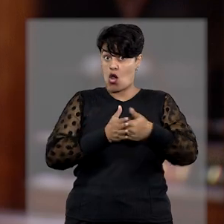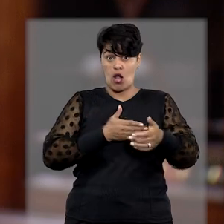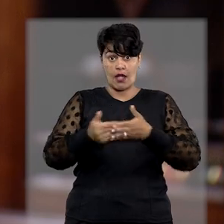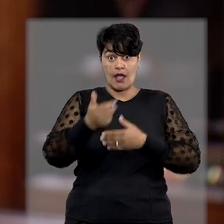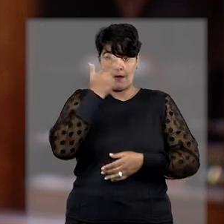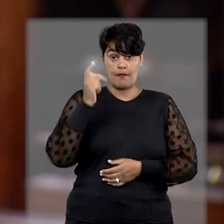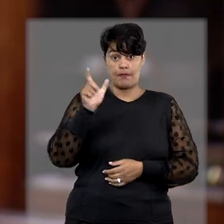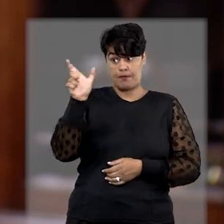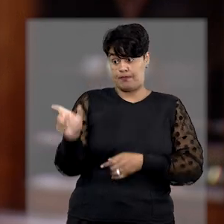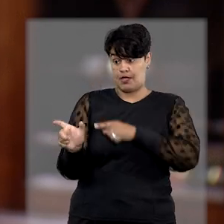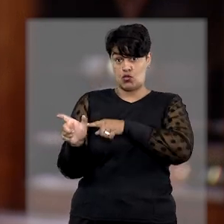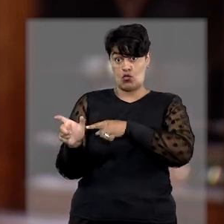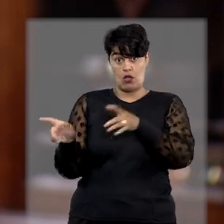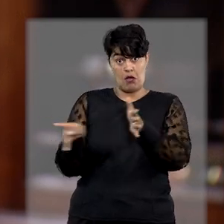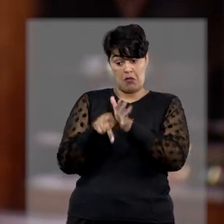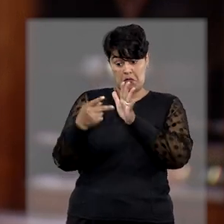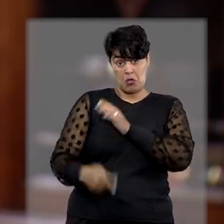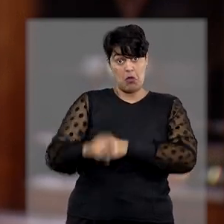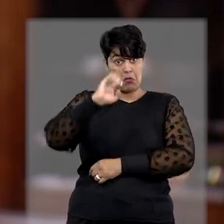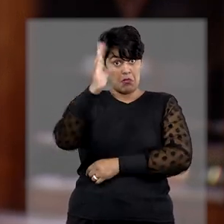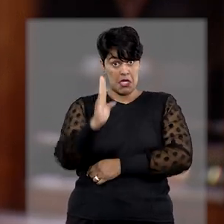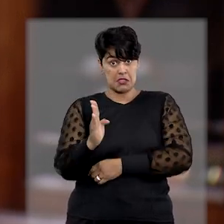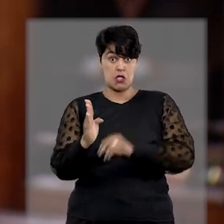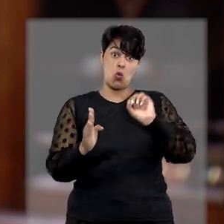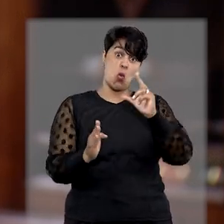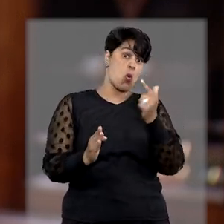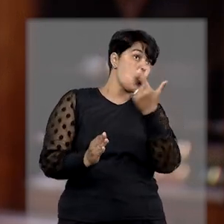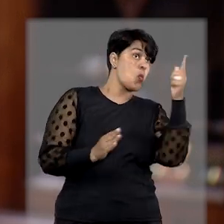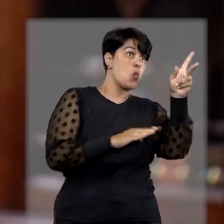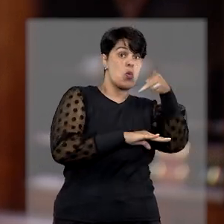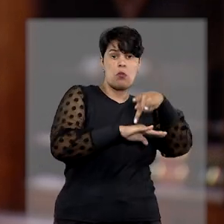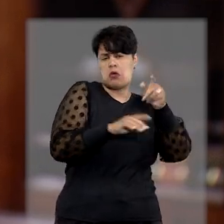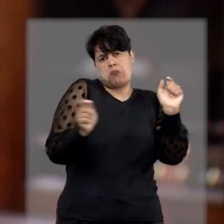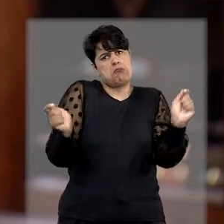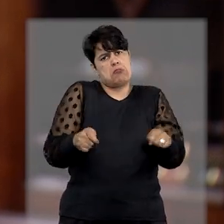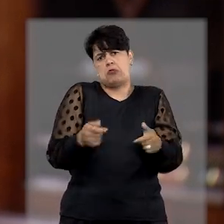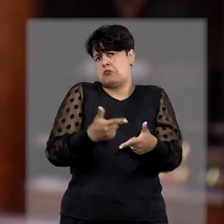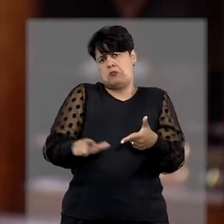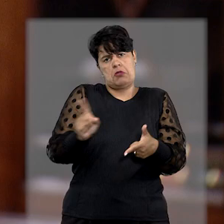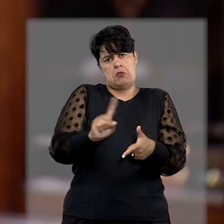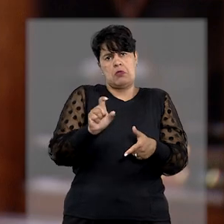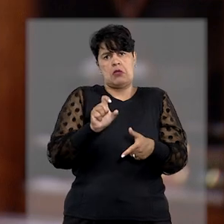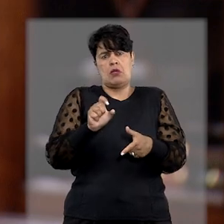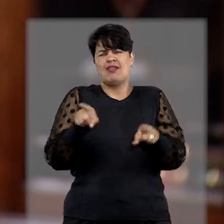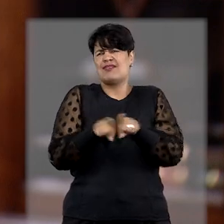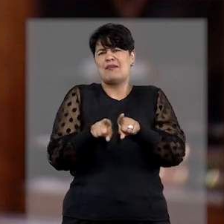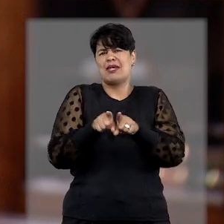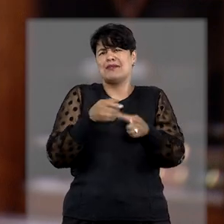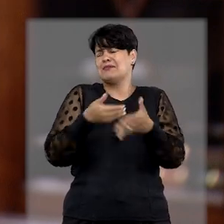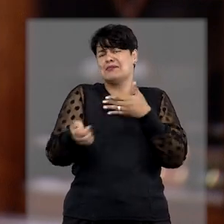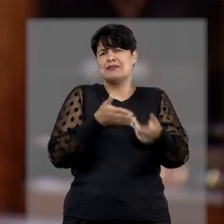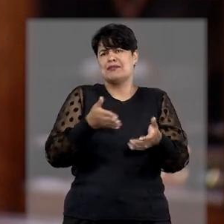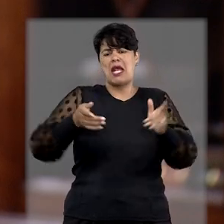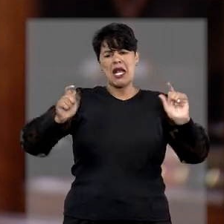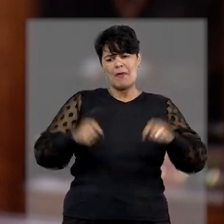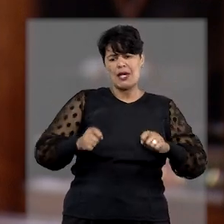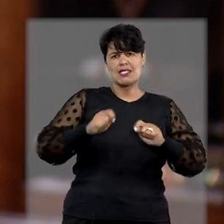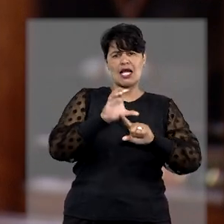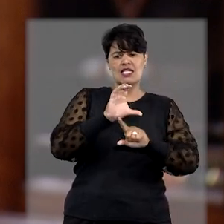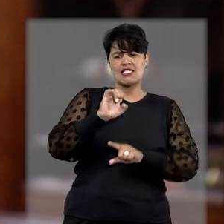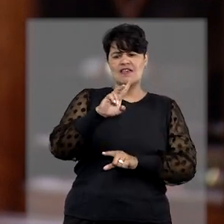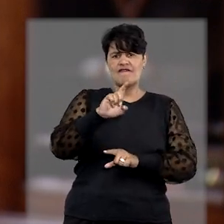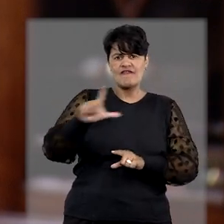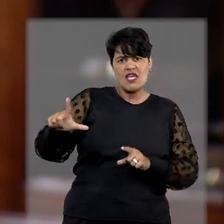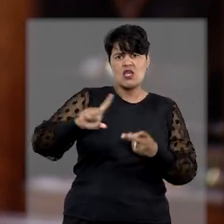pessoa brasileira, por um brasileiro, por um estrangeiro, independentemente de capacidade civil, de idade,